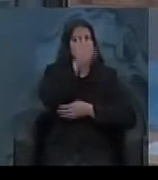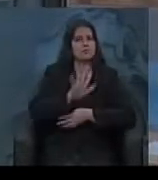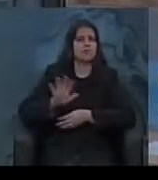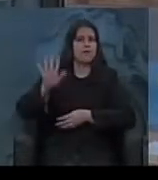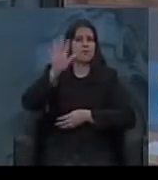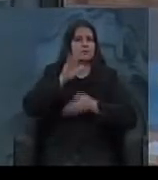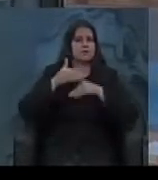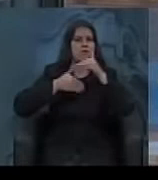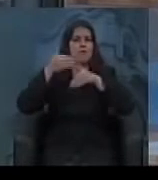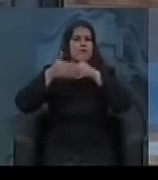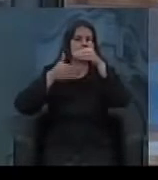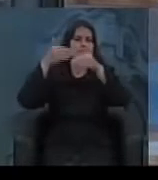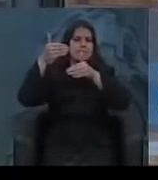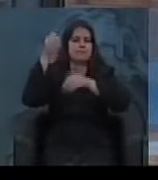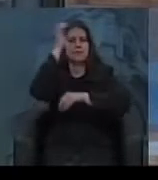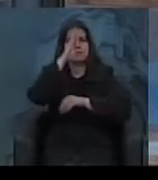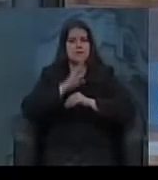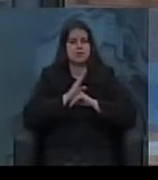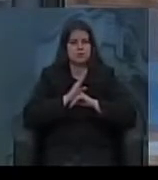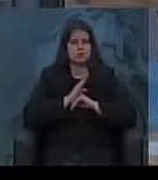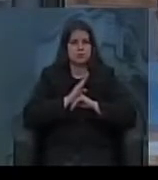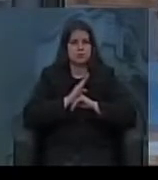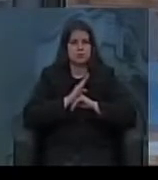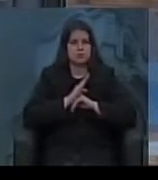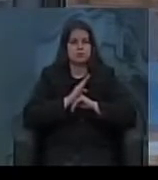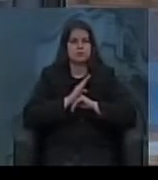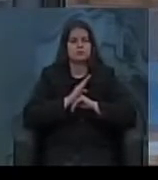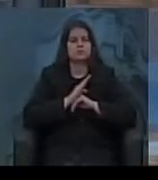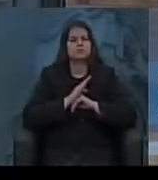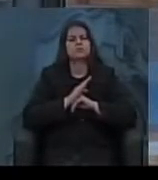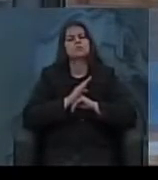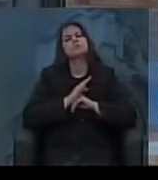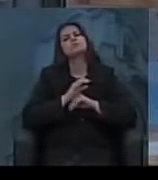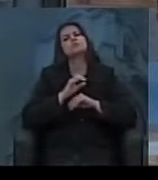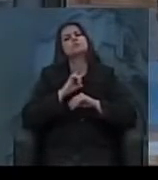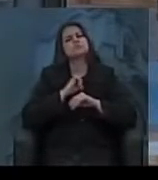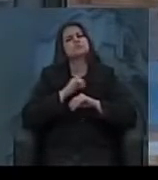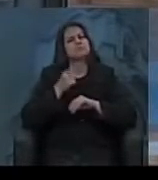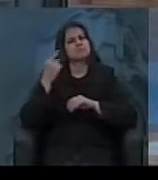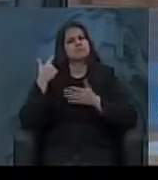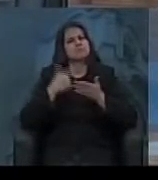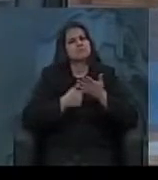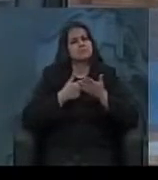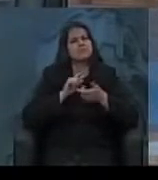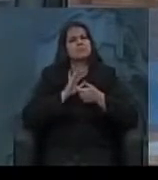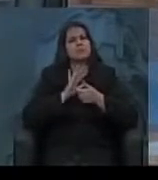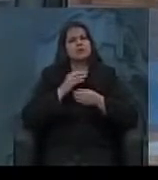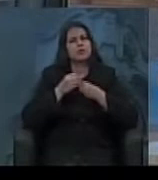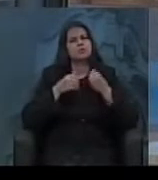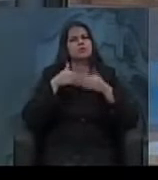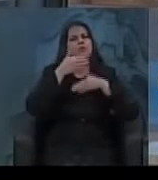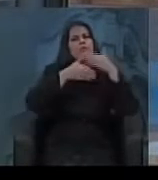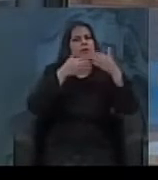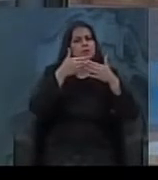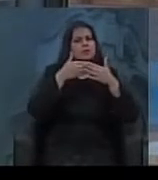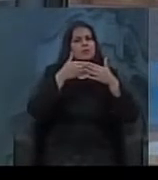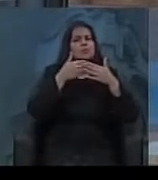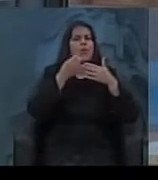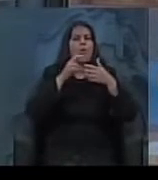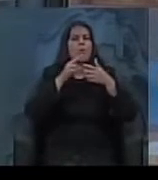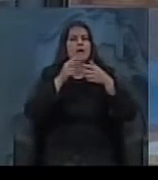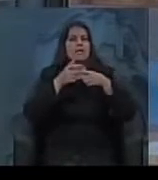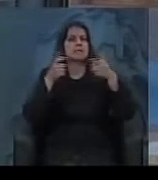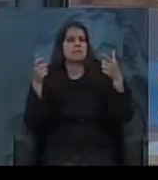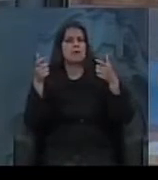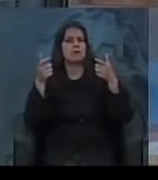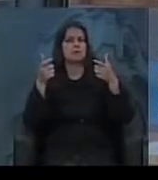ao desenvolvimento brasileiro. Diga de passagem que, por muito tempo, na literatura, desenvolvimento e crescimento econômico eram sinônimos, mas não